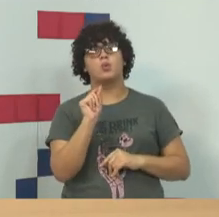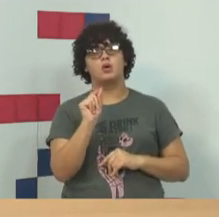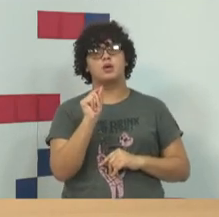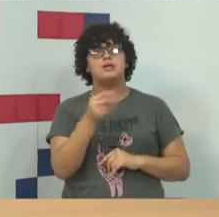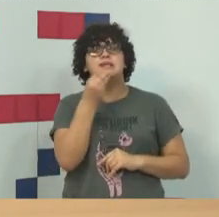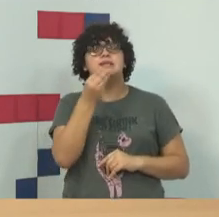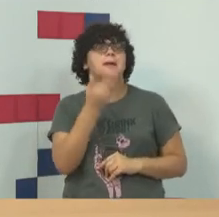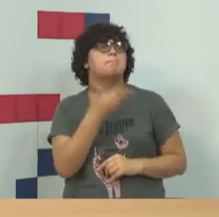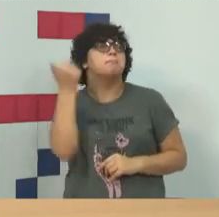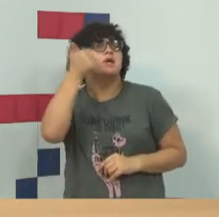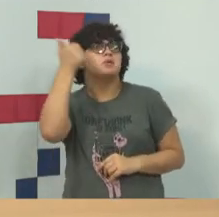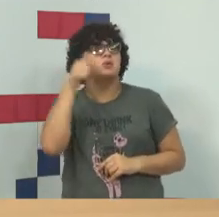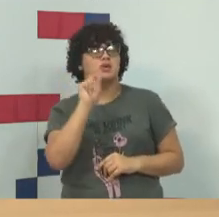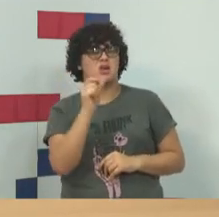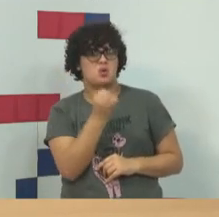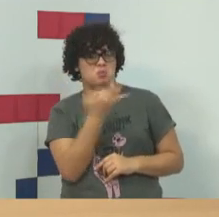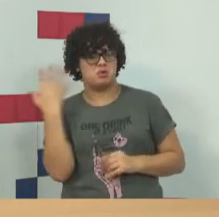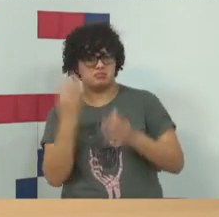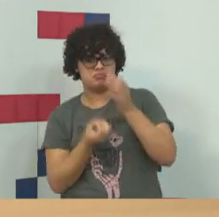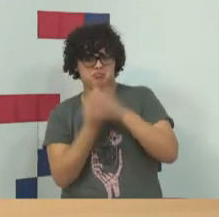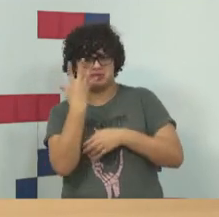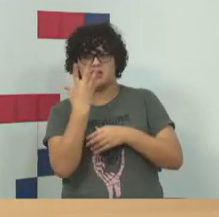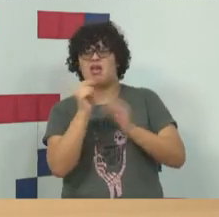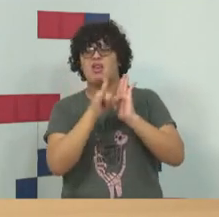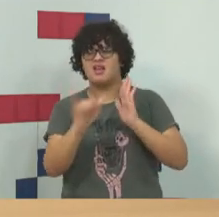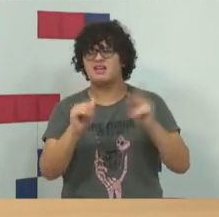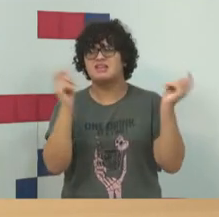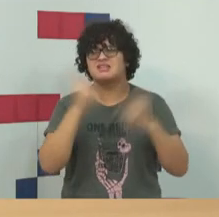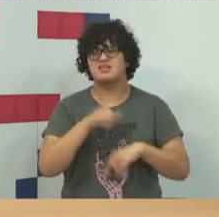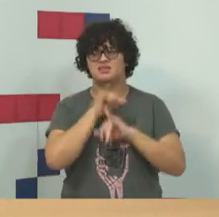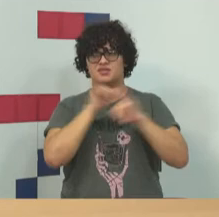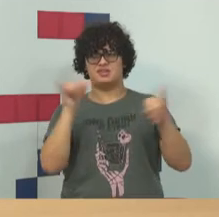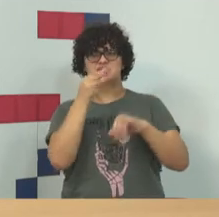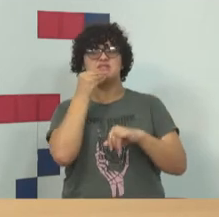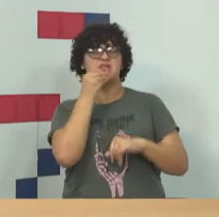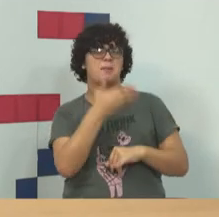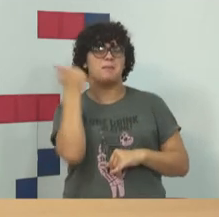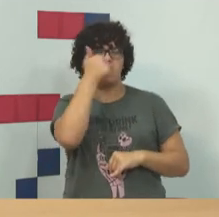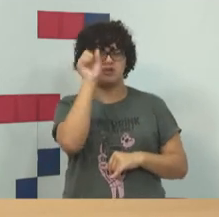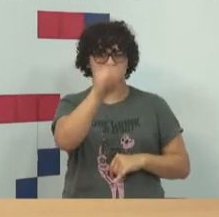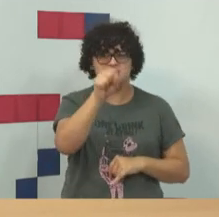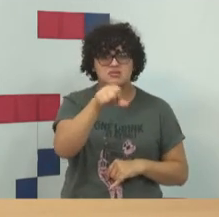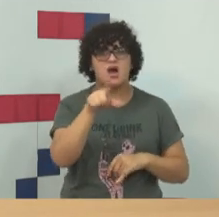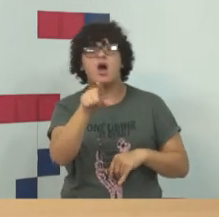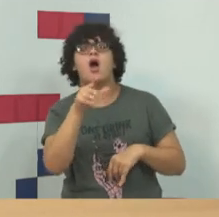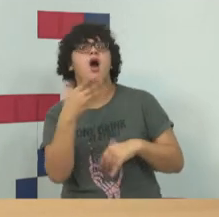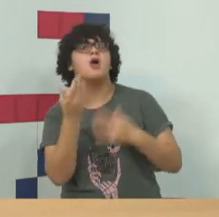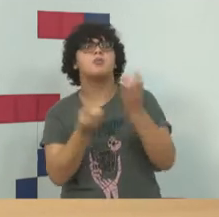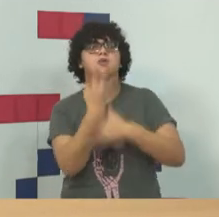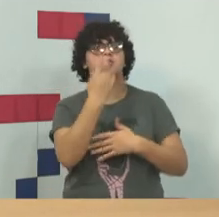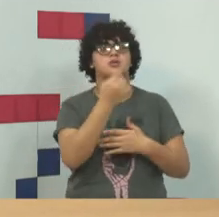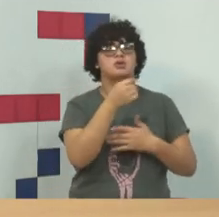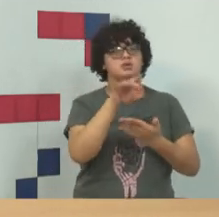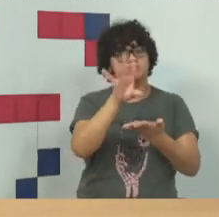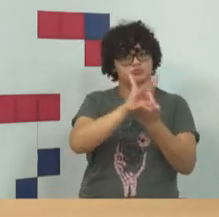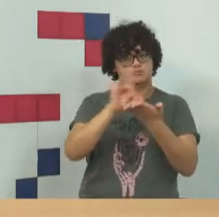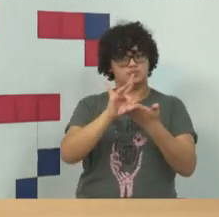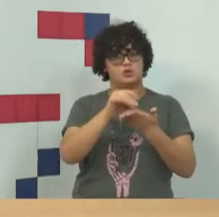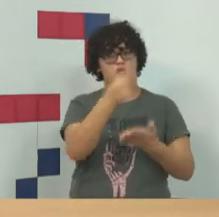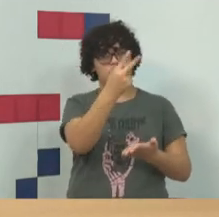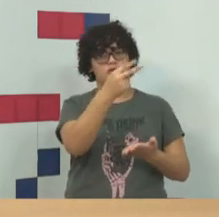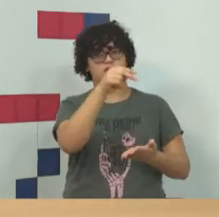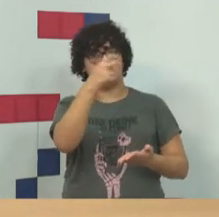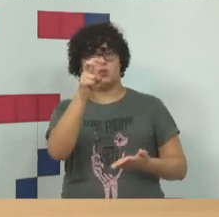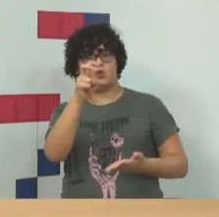a melhorias, quando surge uma lei, não dá para dizer que não há uma melhoria. Então, surgiu o artigo 154A. Ele é ruim?